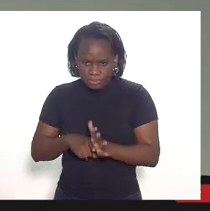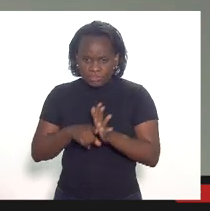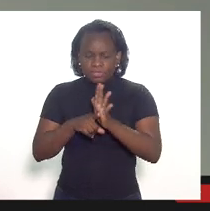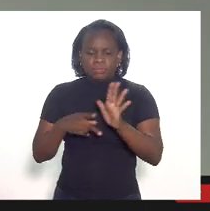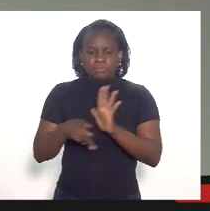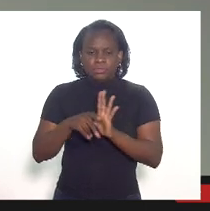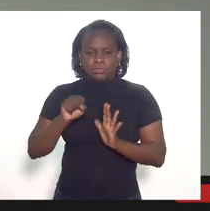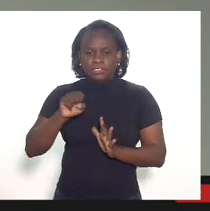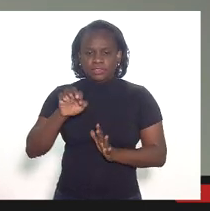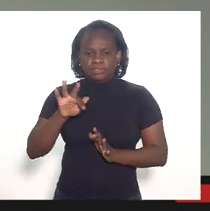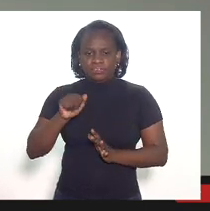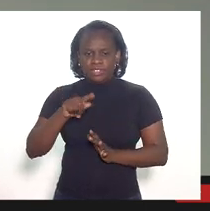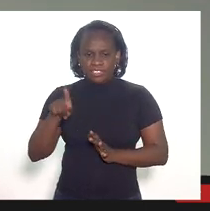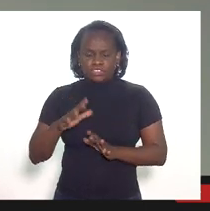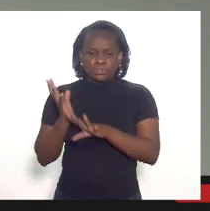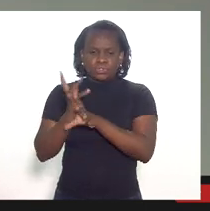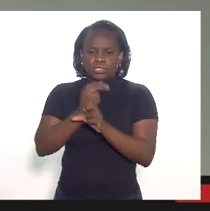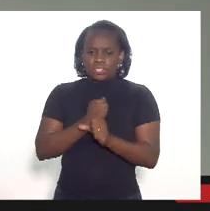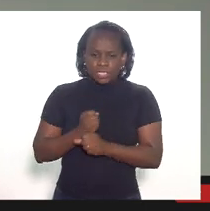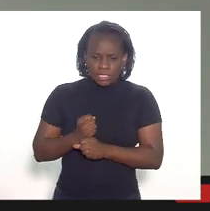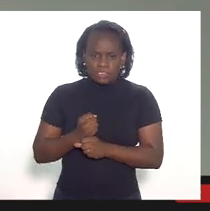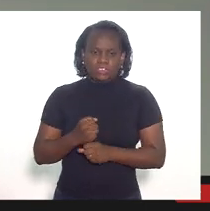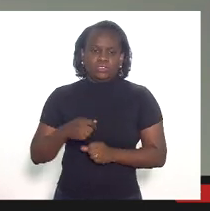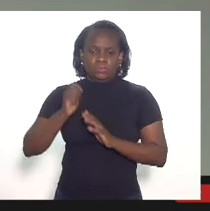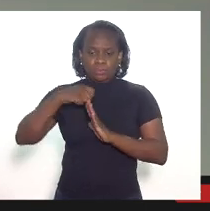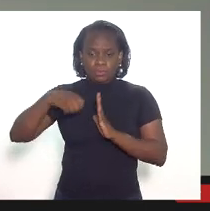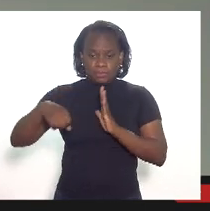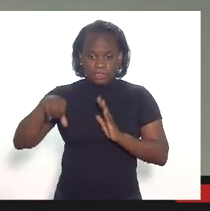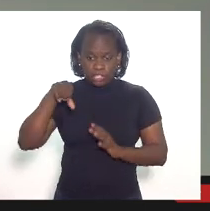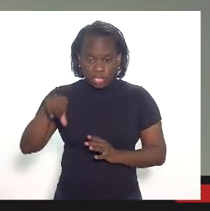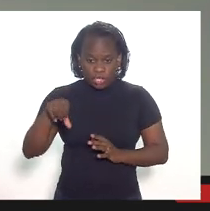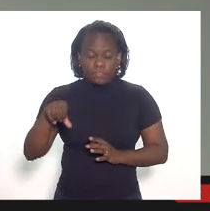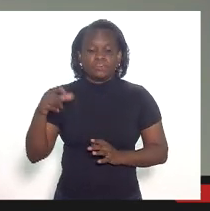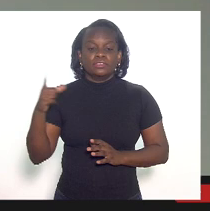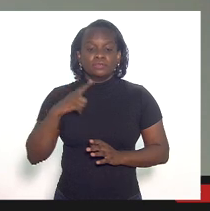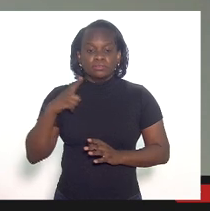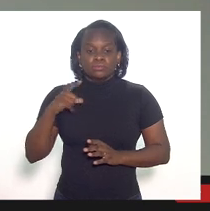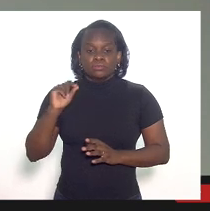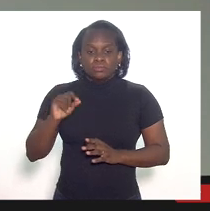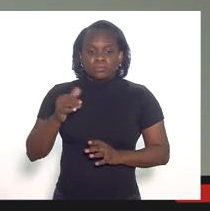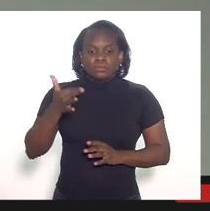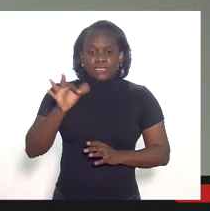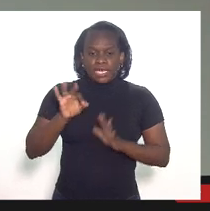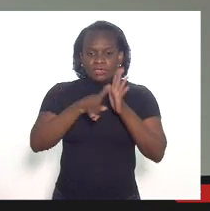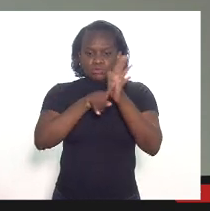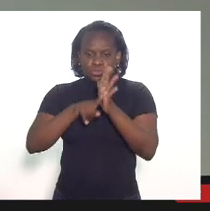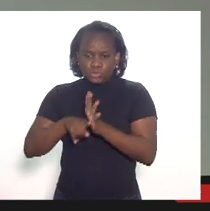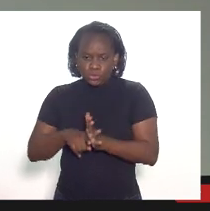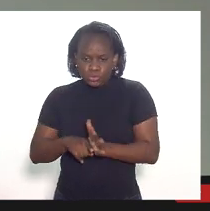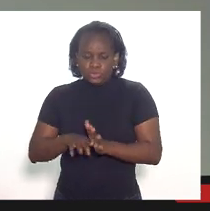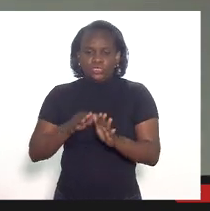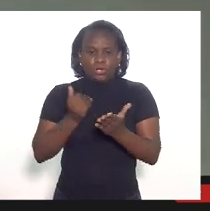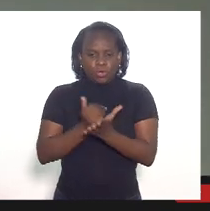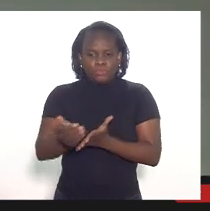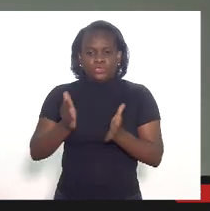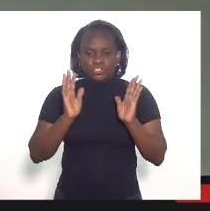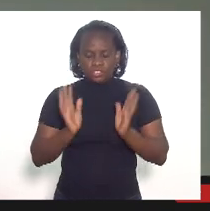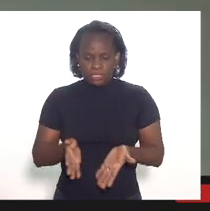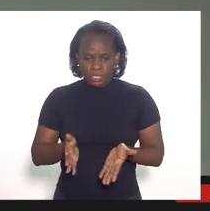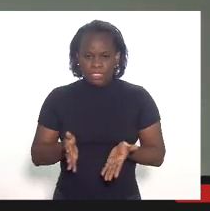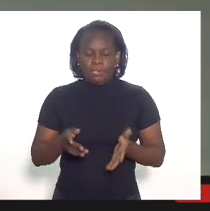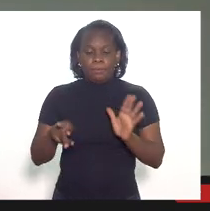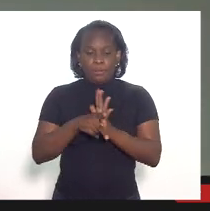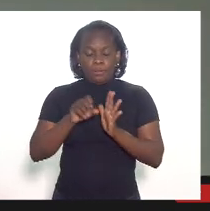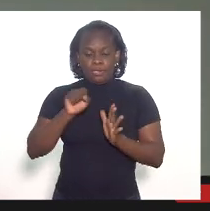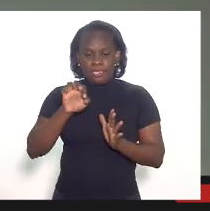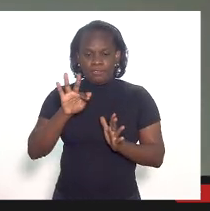da Cefaz. No total, nesses nove meses, nós temos dez fiscalizações abertas pela